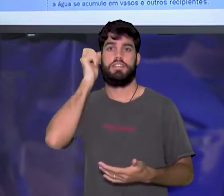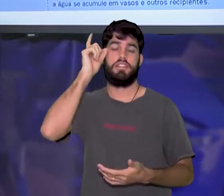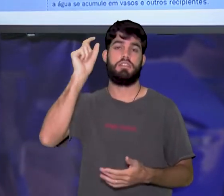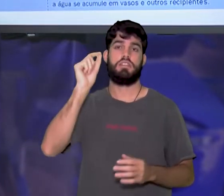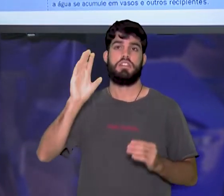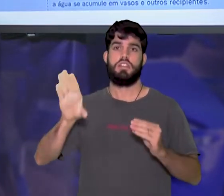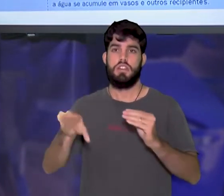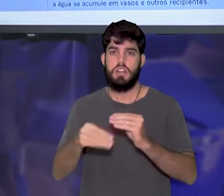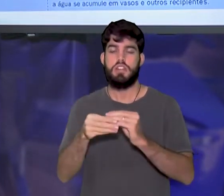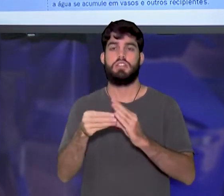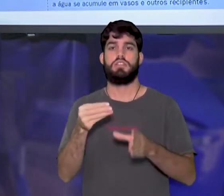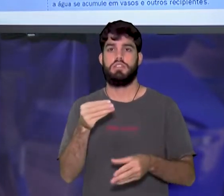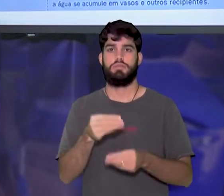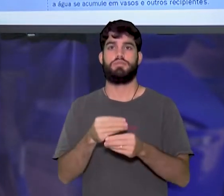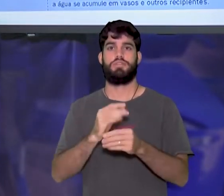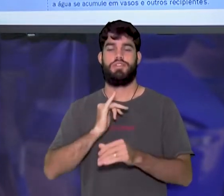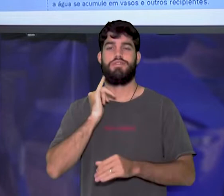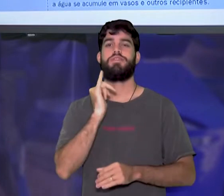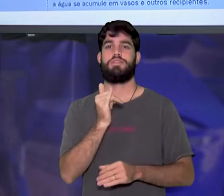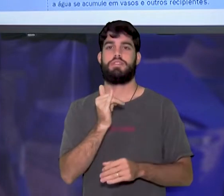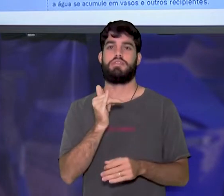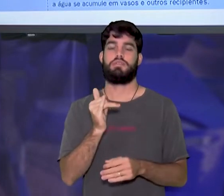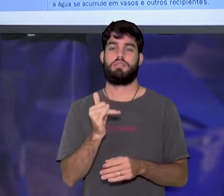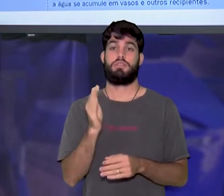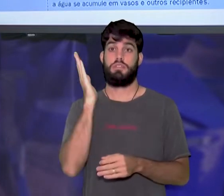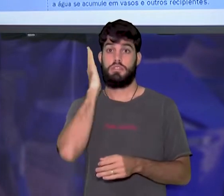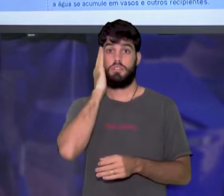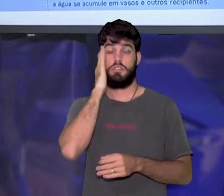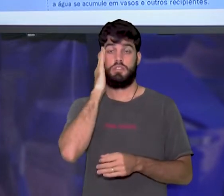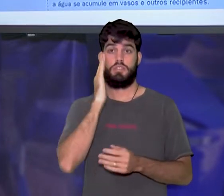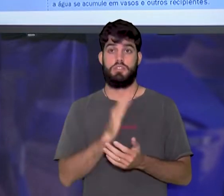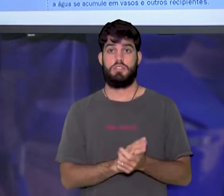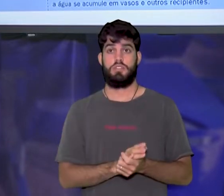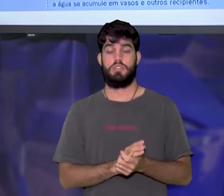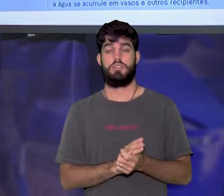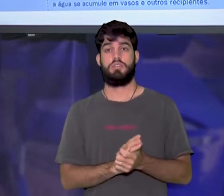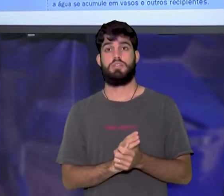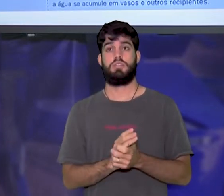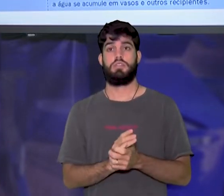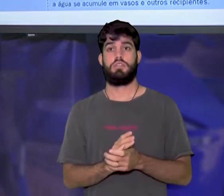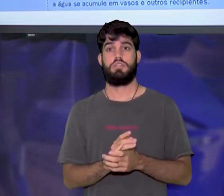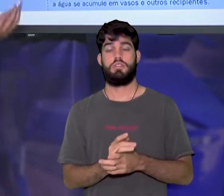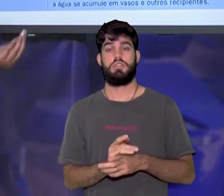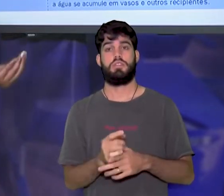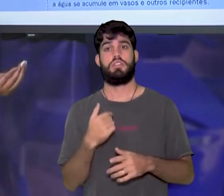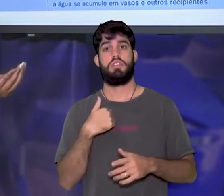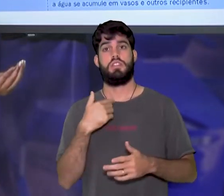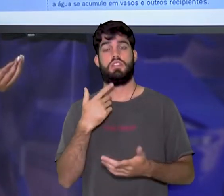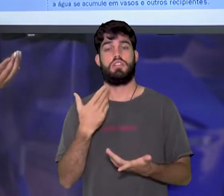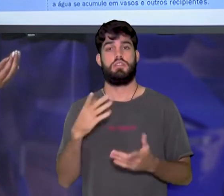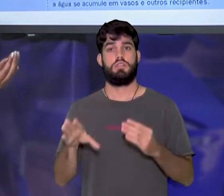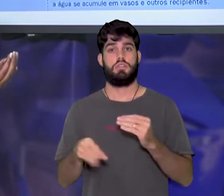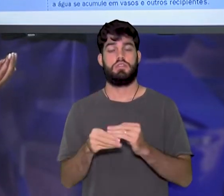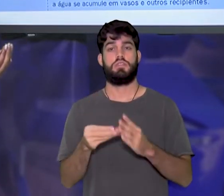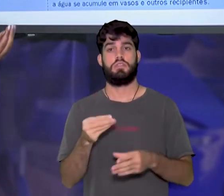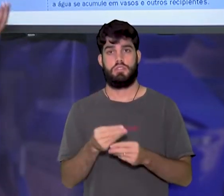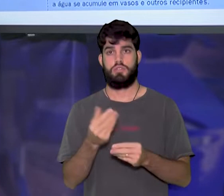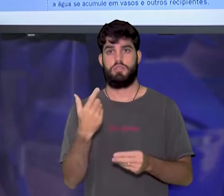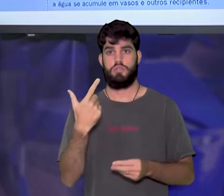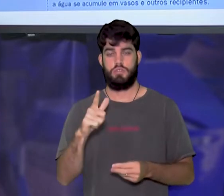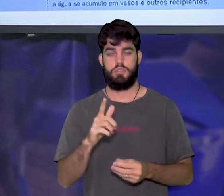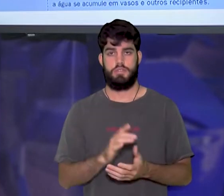informações. Então, estou, além dessa informação que eu coloquei anteriormente, eu acrescentei outra.